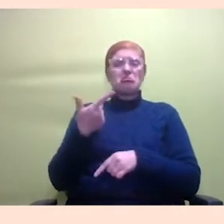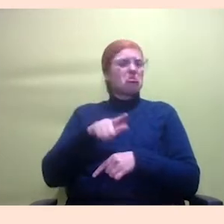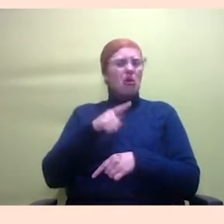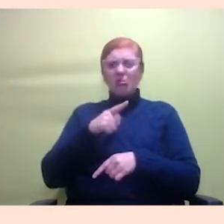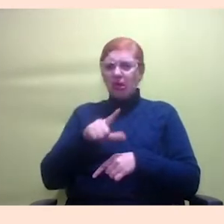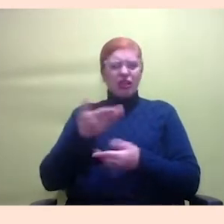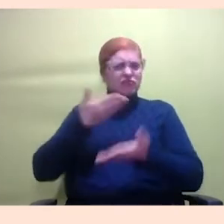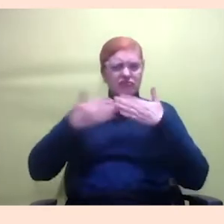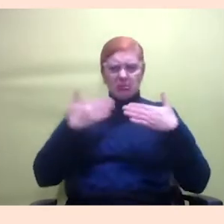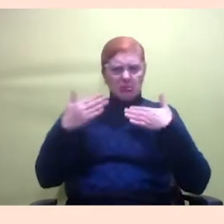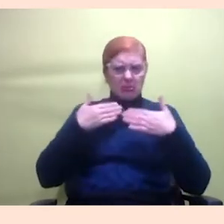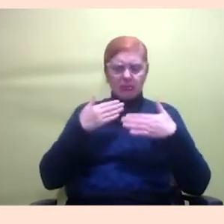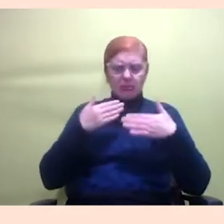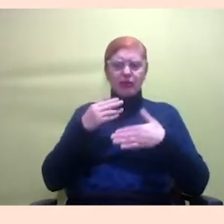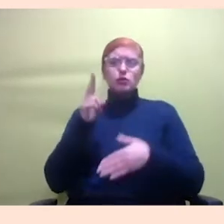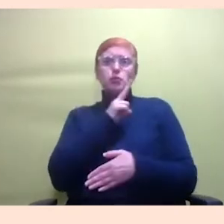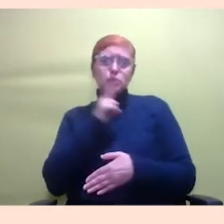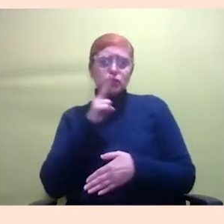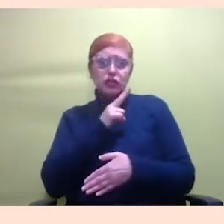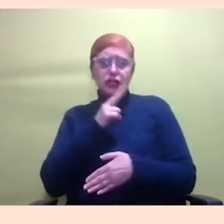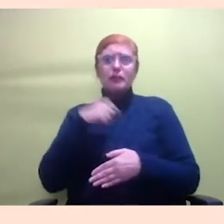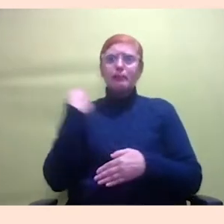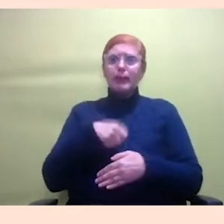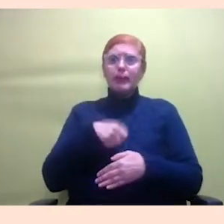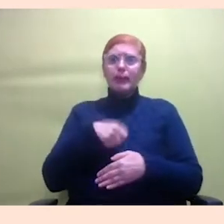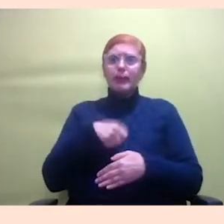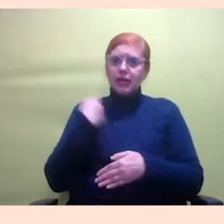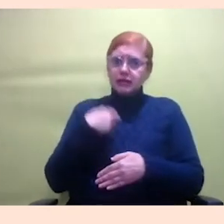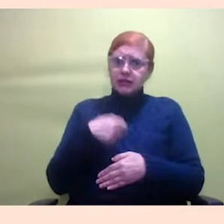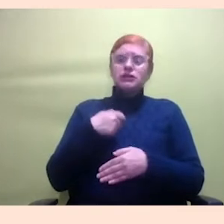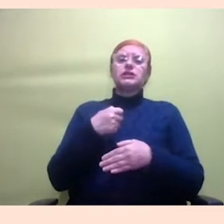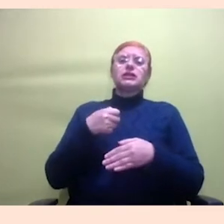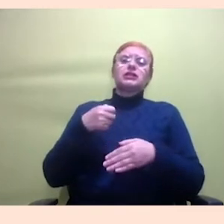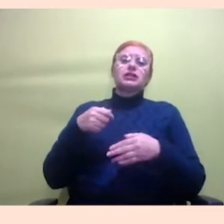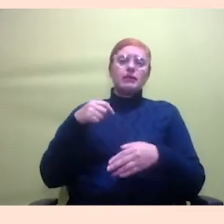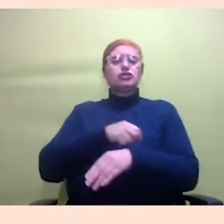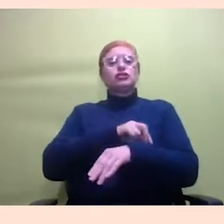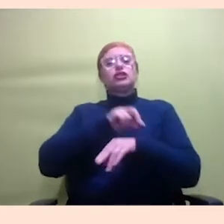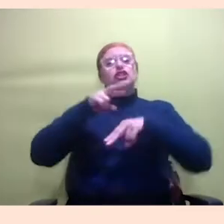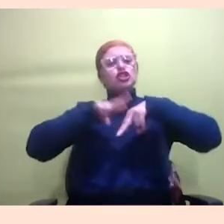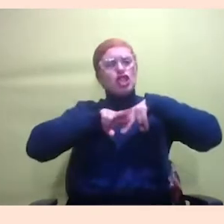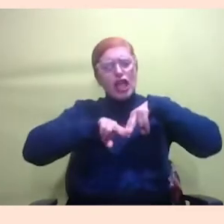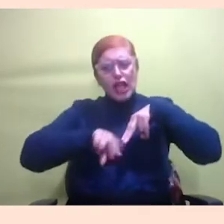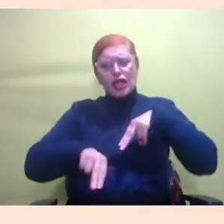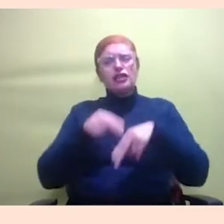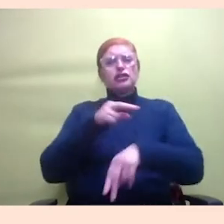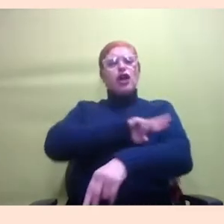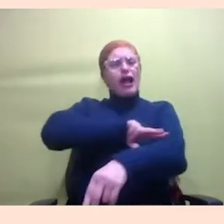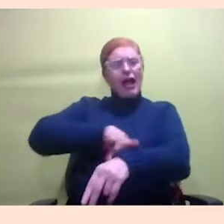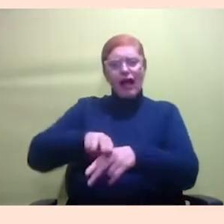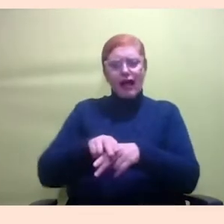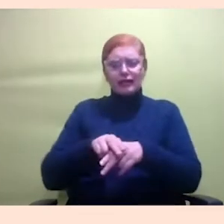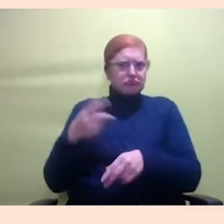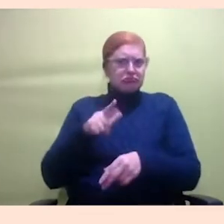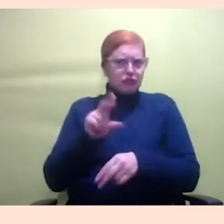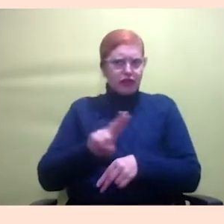como um debate necessário, que é o debate de gênero, o debate de raça, enfim. Eu gosto de dizer que eu me formei tem 11 anos, e imagina, eu me formei em 2009,